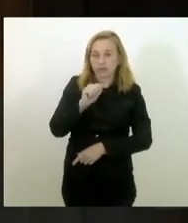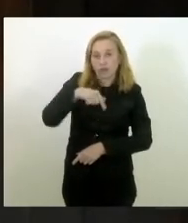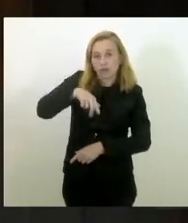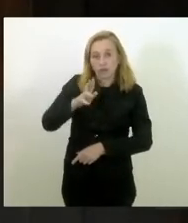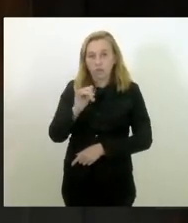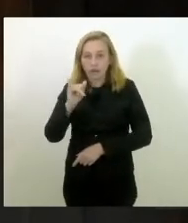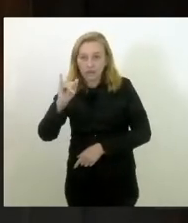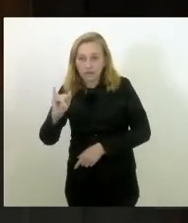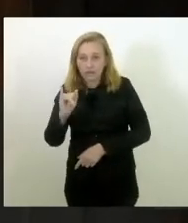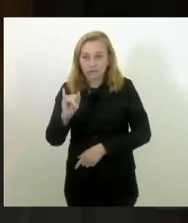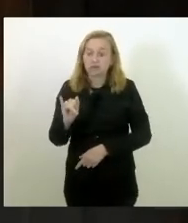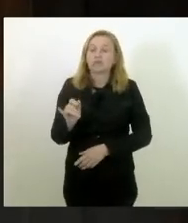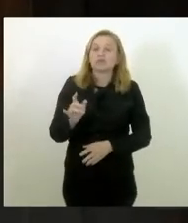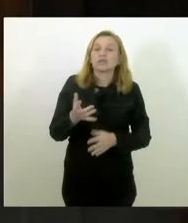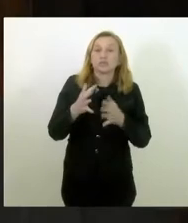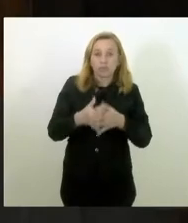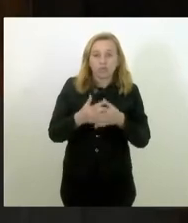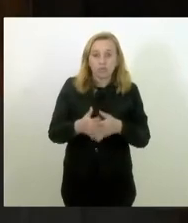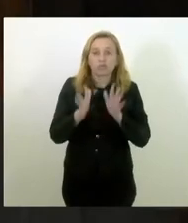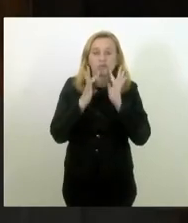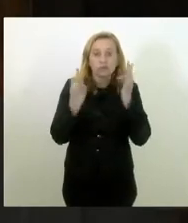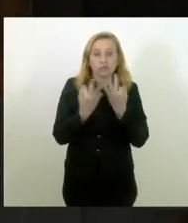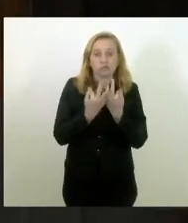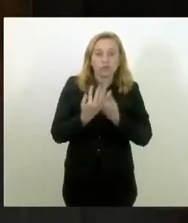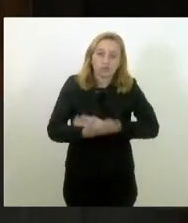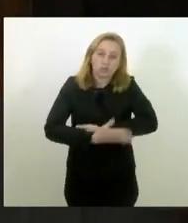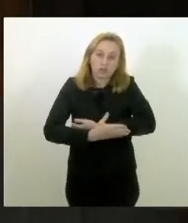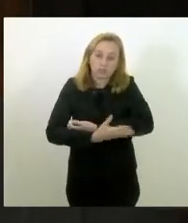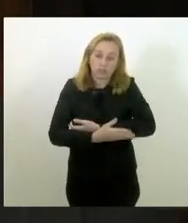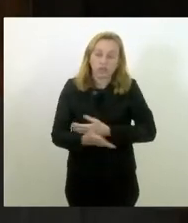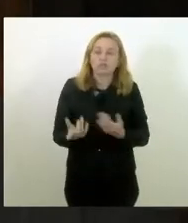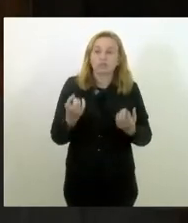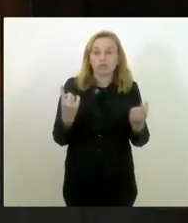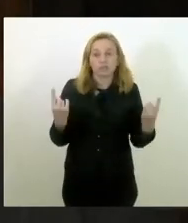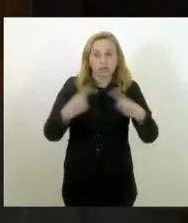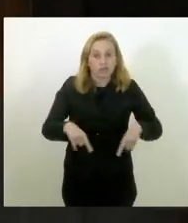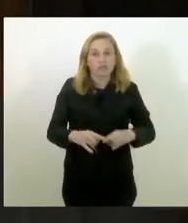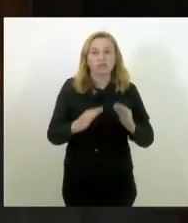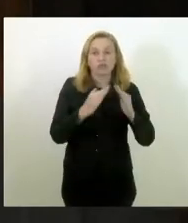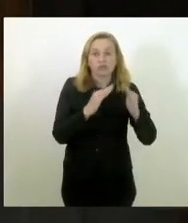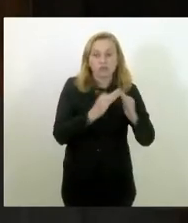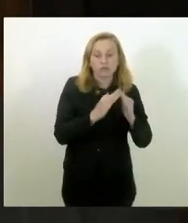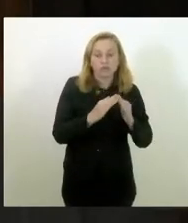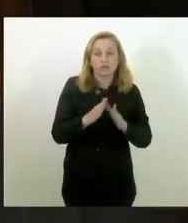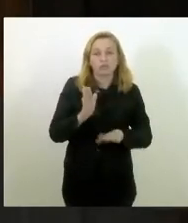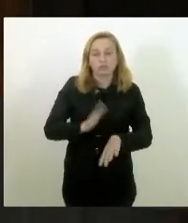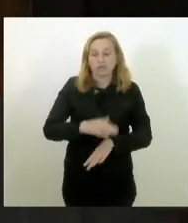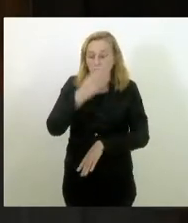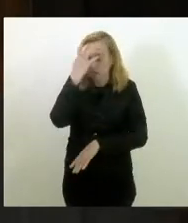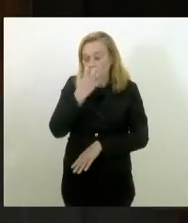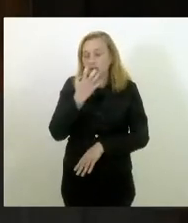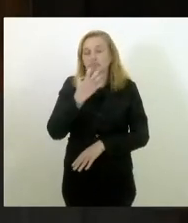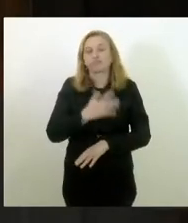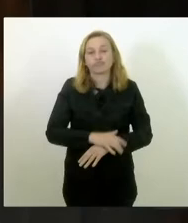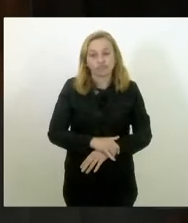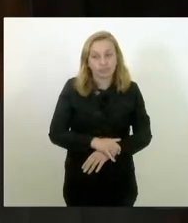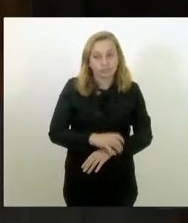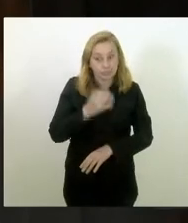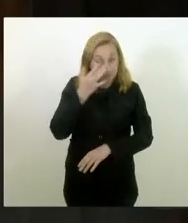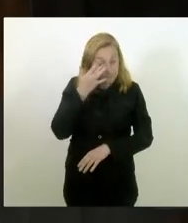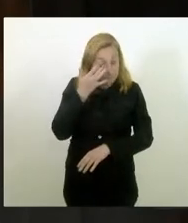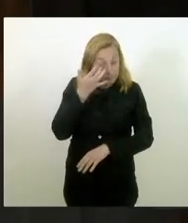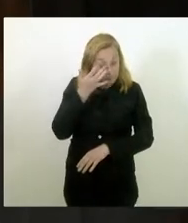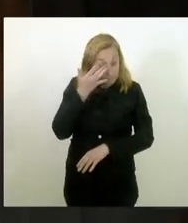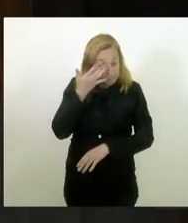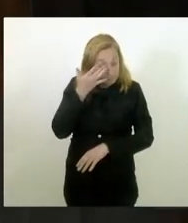famílias com crianças pequenas, então eu quero aqui dizer o seguinte, o desafio da habitação é um dos mais graves, é um dos graves no campo